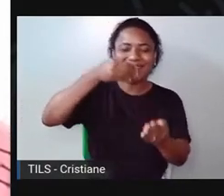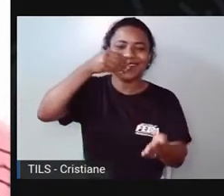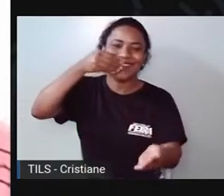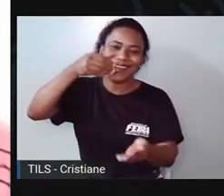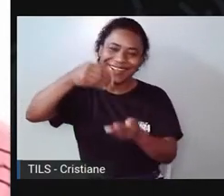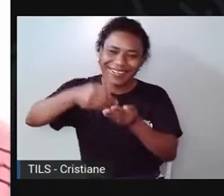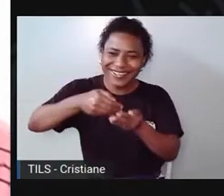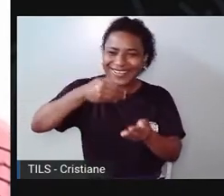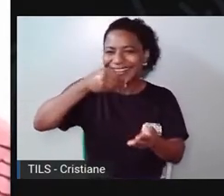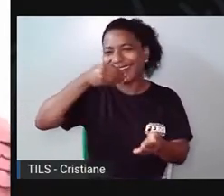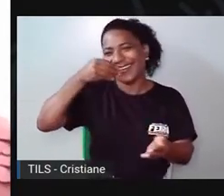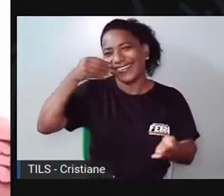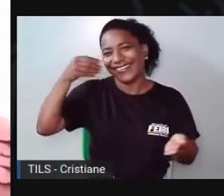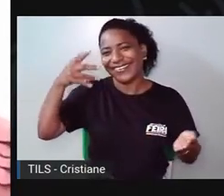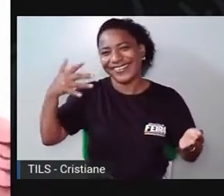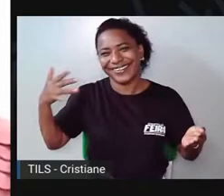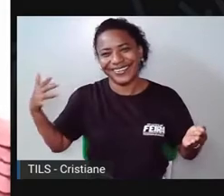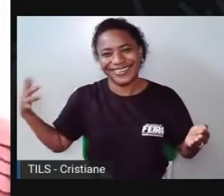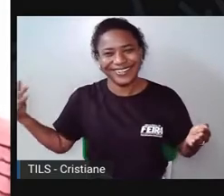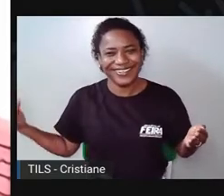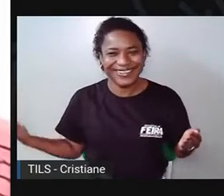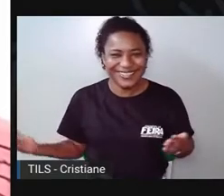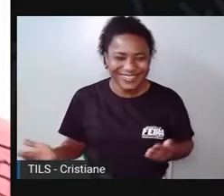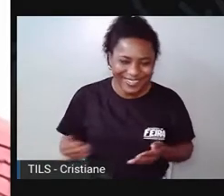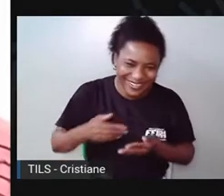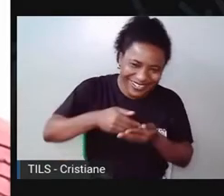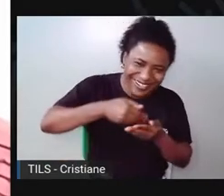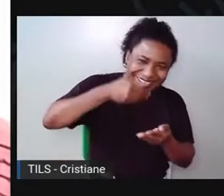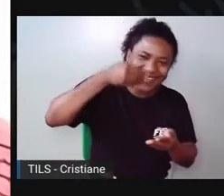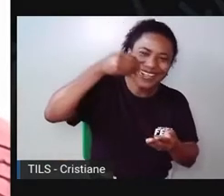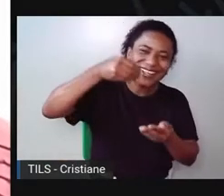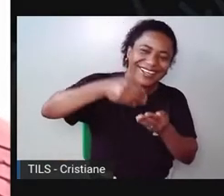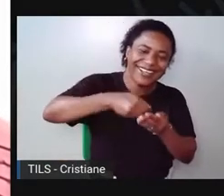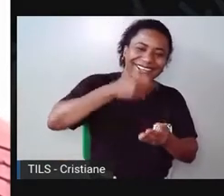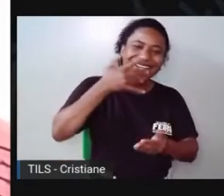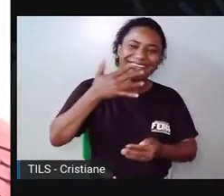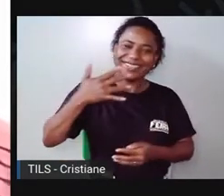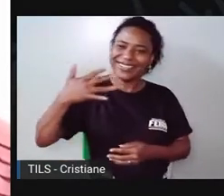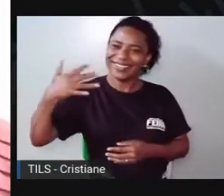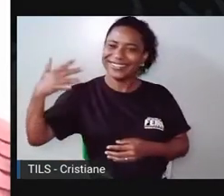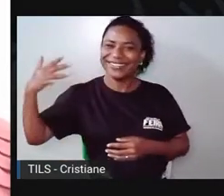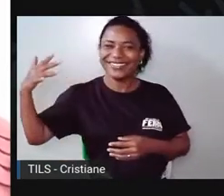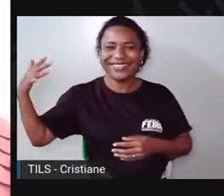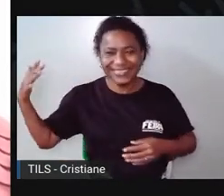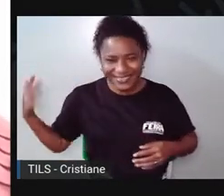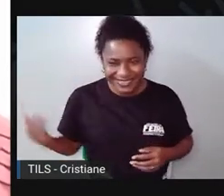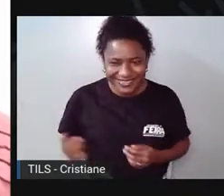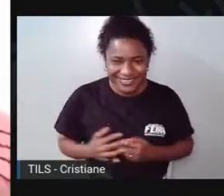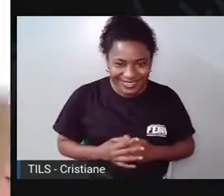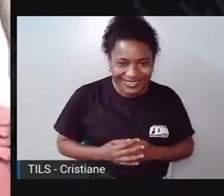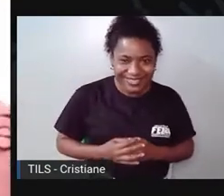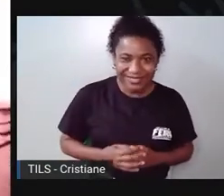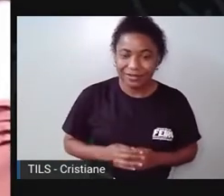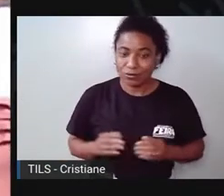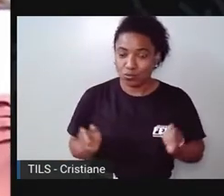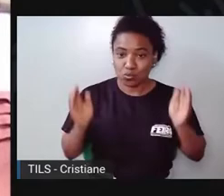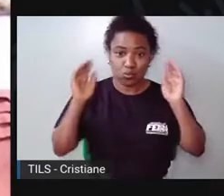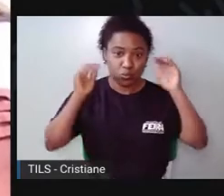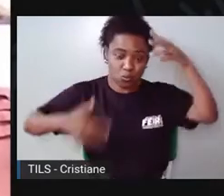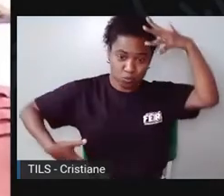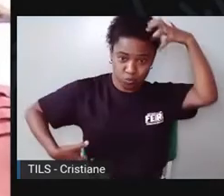gaga, gau Mimim, gaga, gaga, gau Um macaco